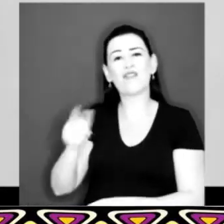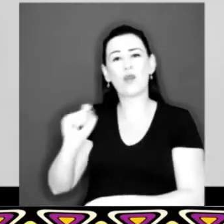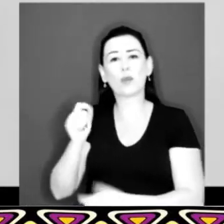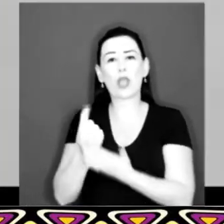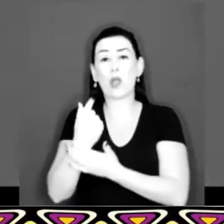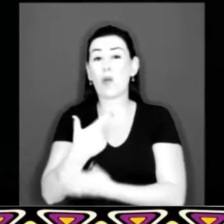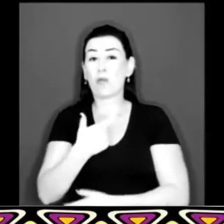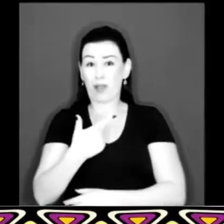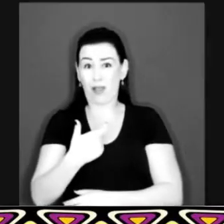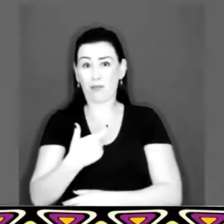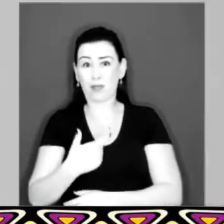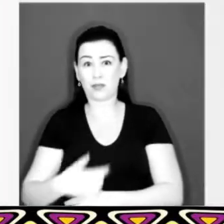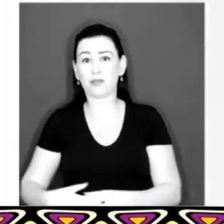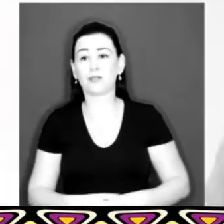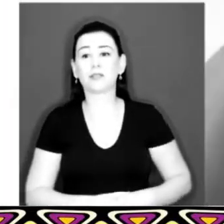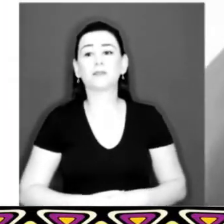compra de armas